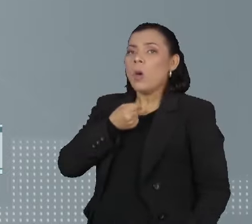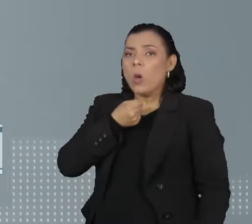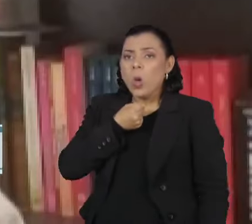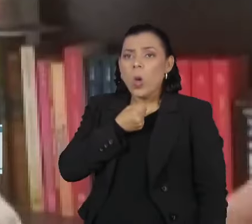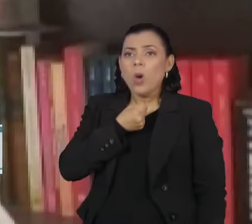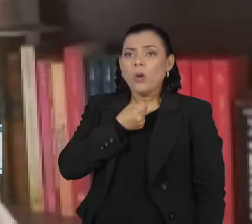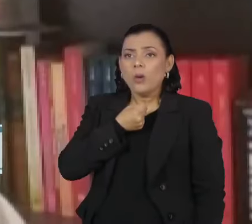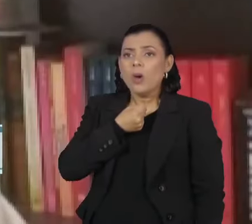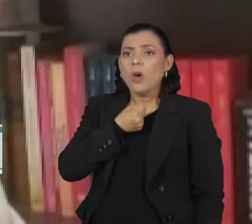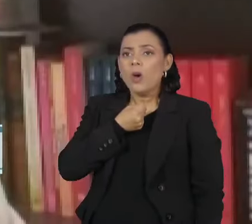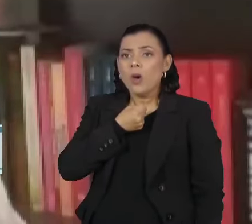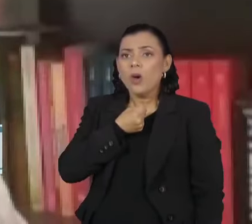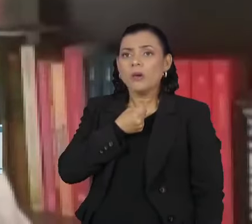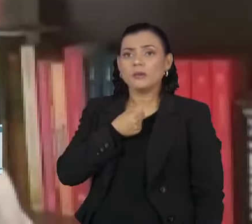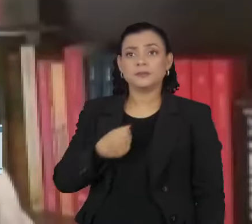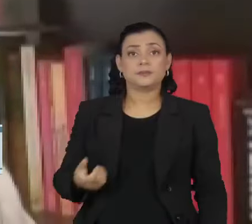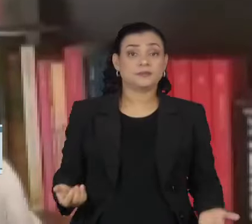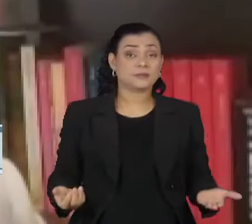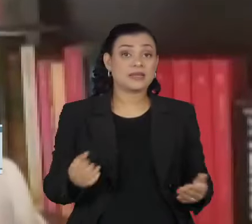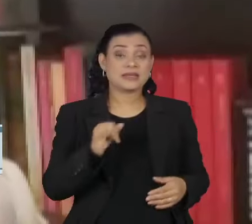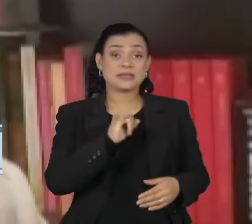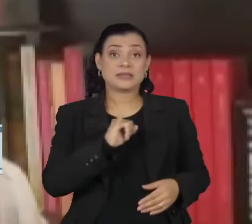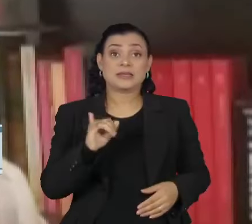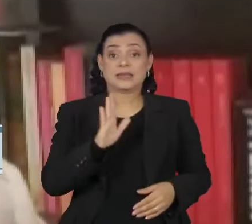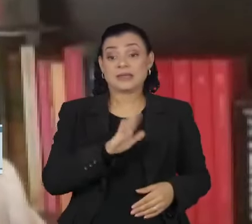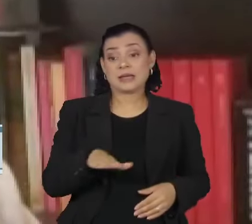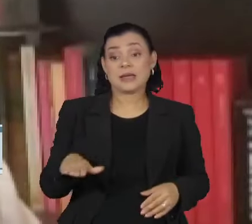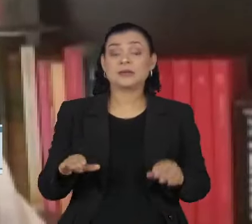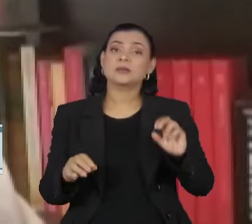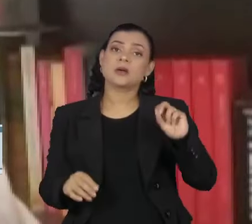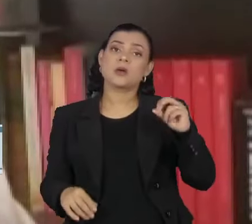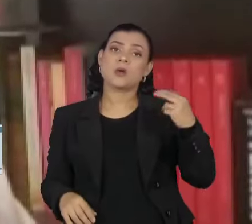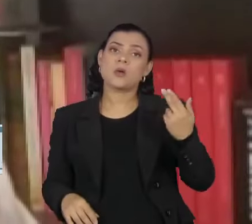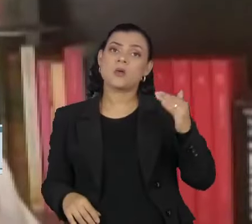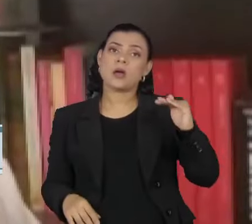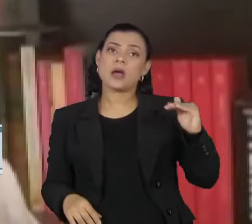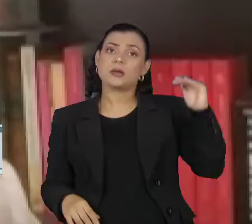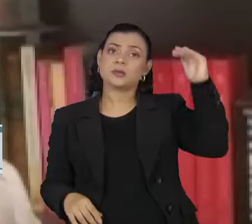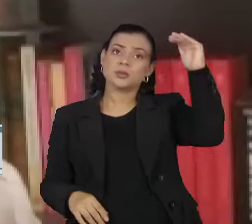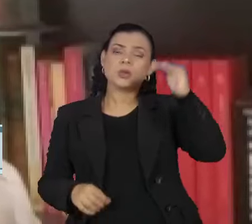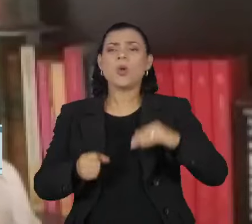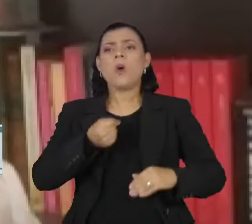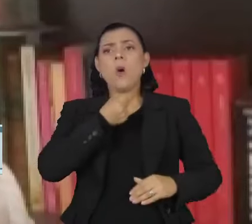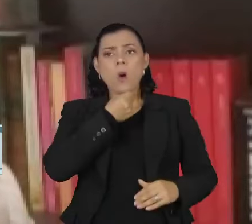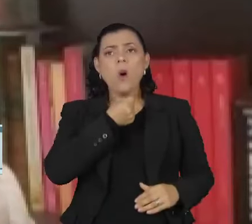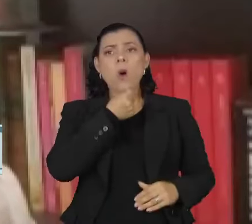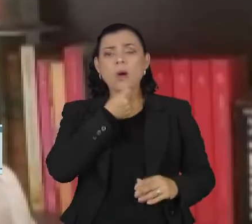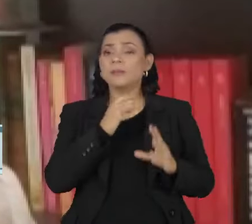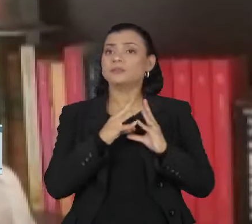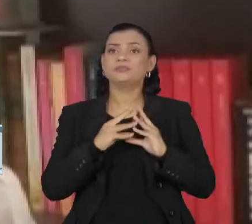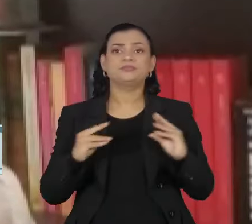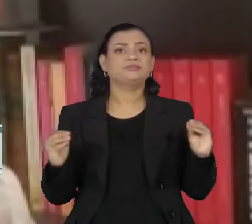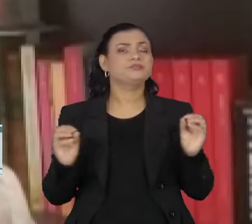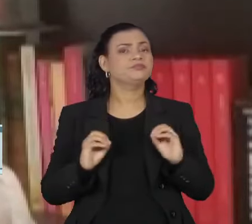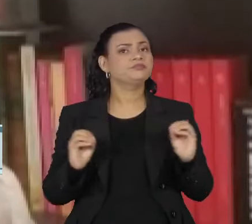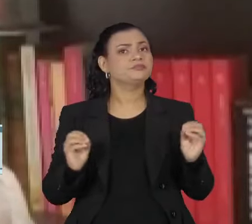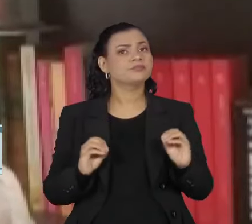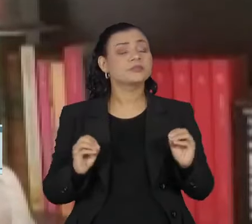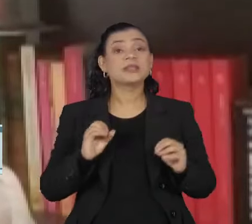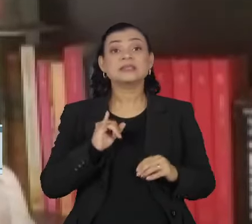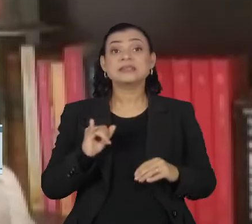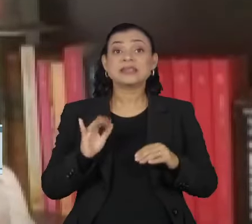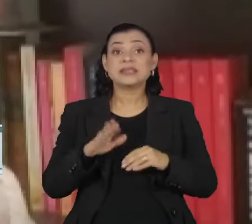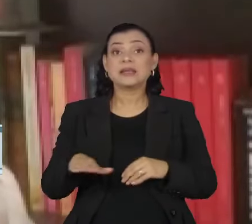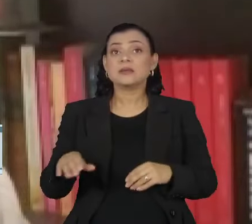comprida. Quando uma criança ou um adulto apresenta uma tosse persistente, e no caso da criança pequena, uma